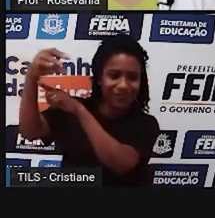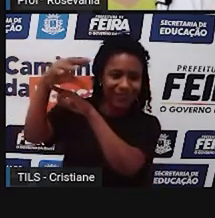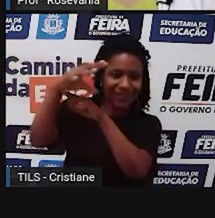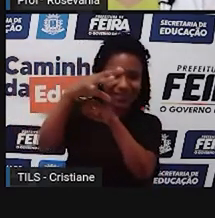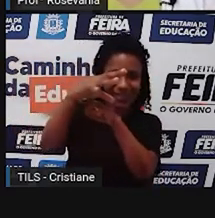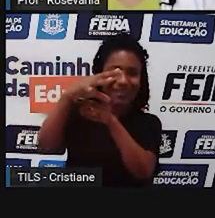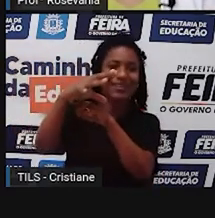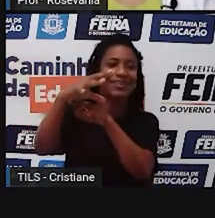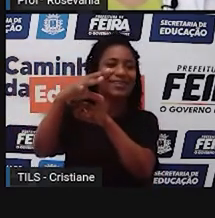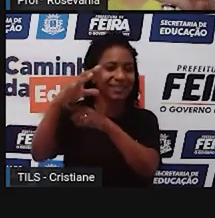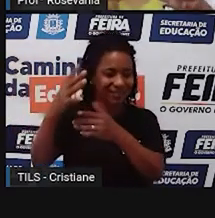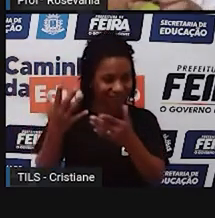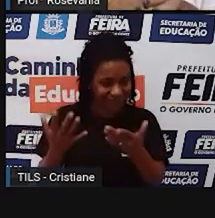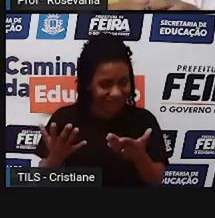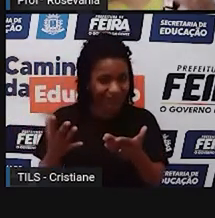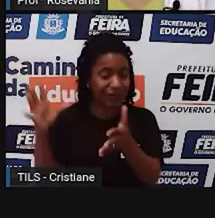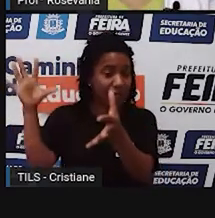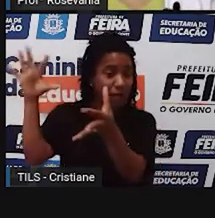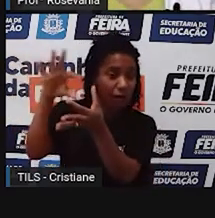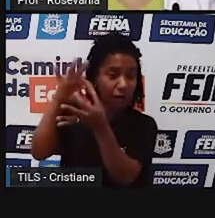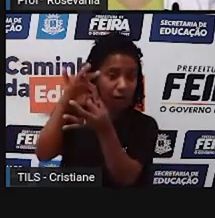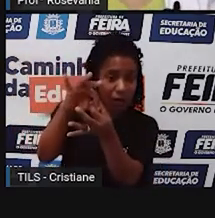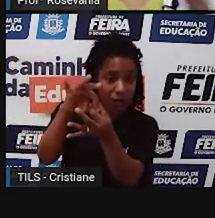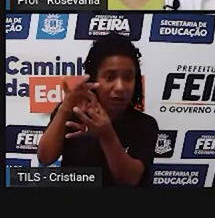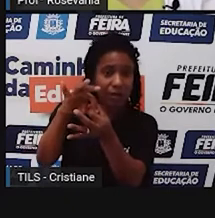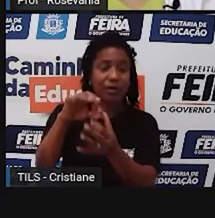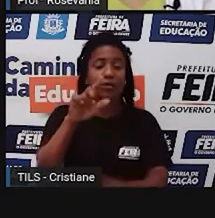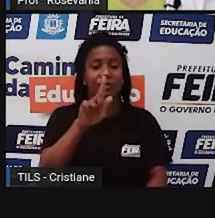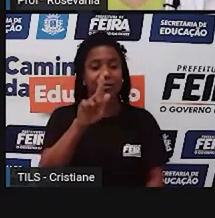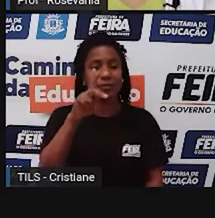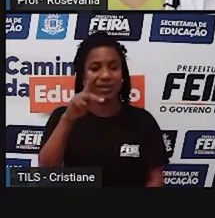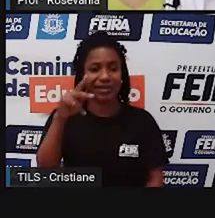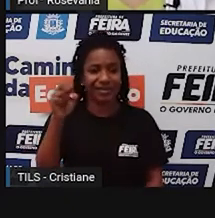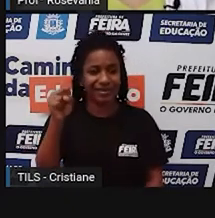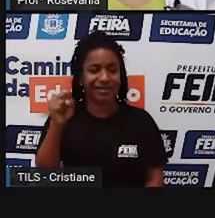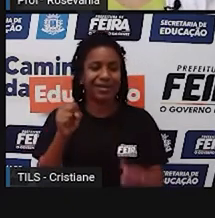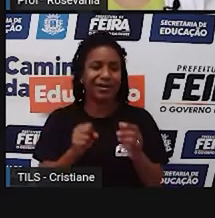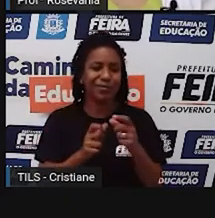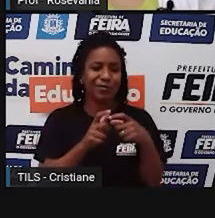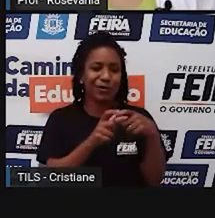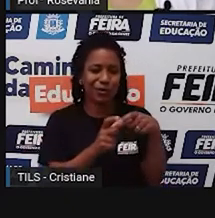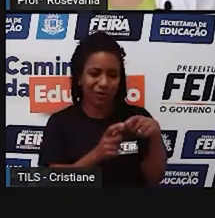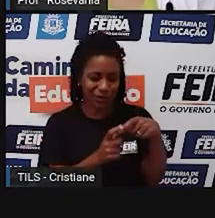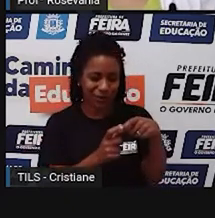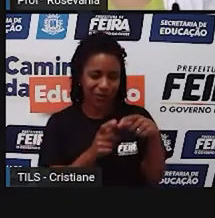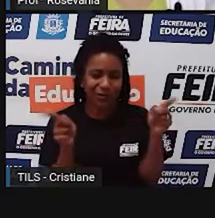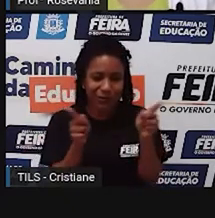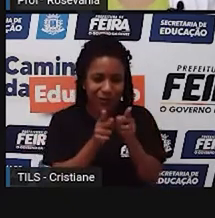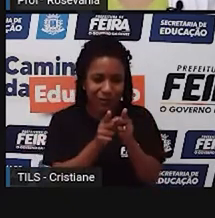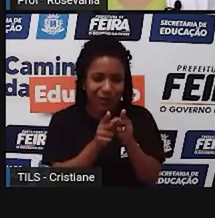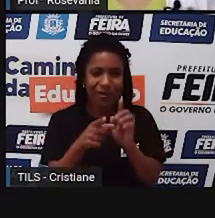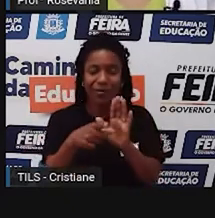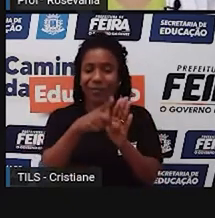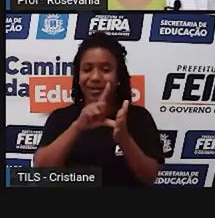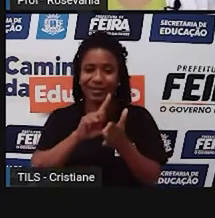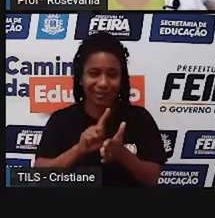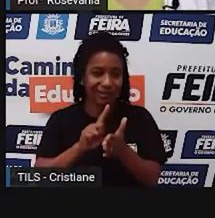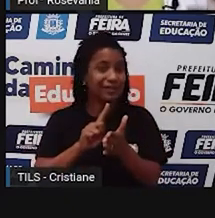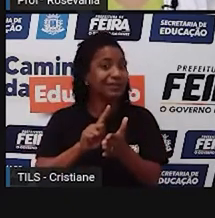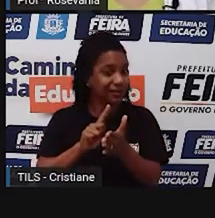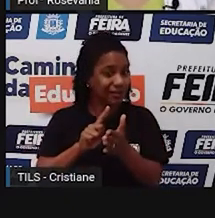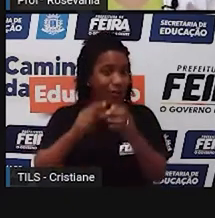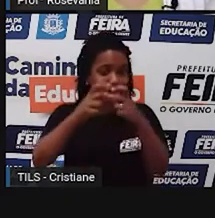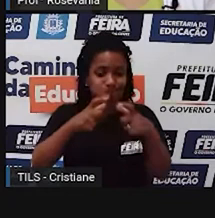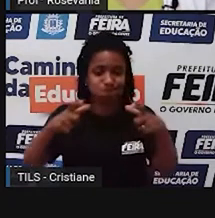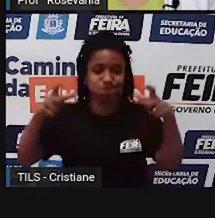pega, né, esse GPS que hoje é pequenininho, antes era grande, né, e era utilizado principalmente na geologia ali, né,